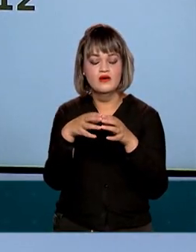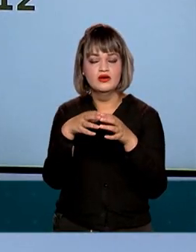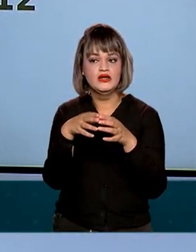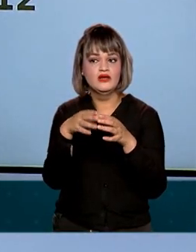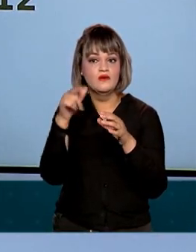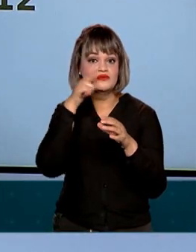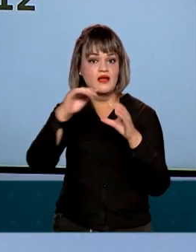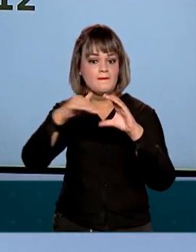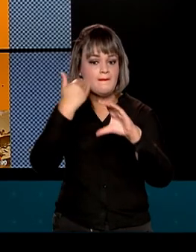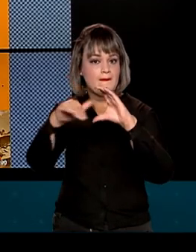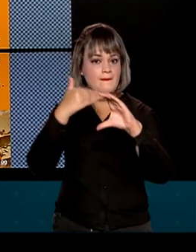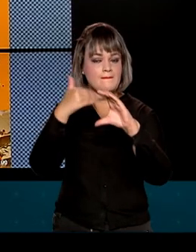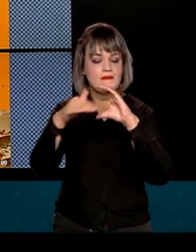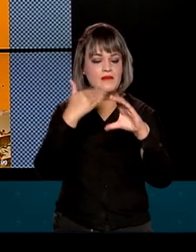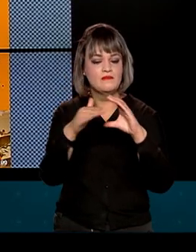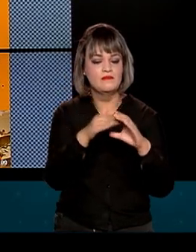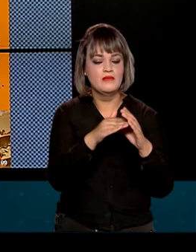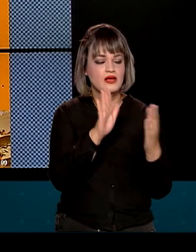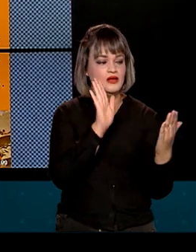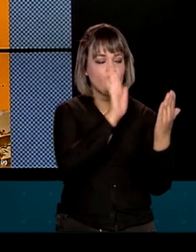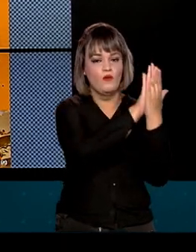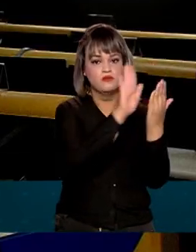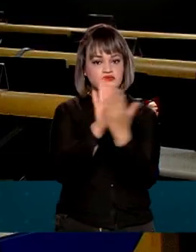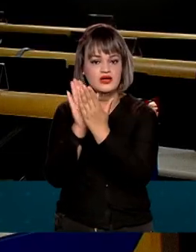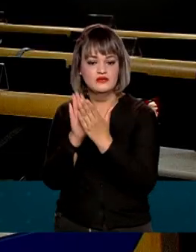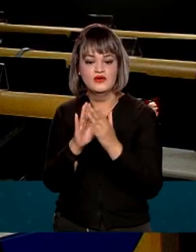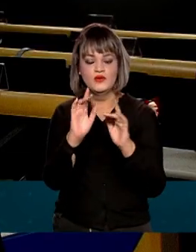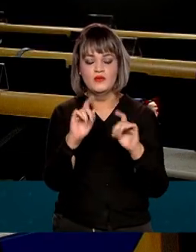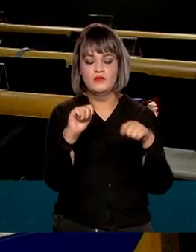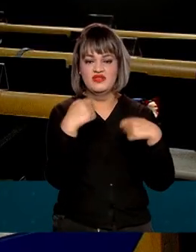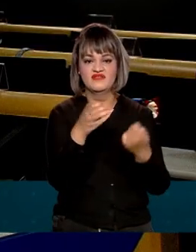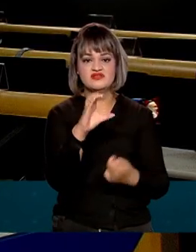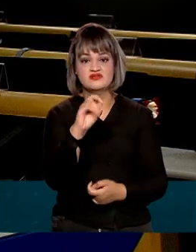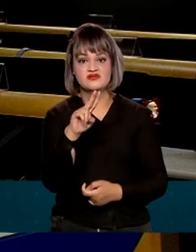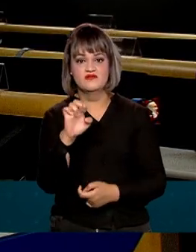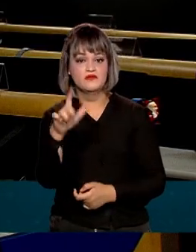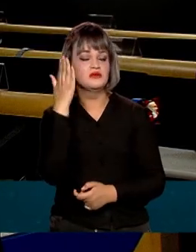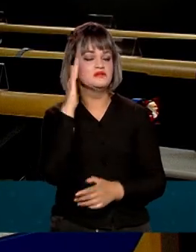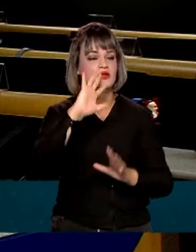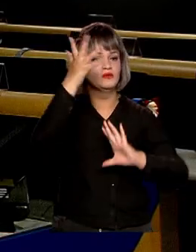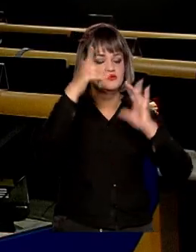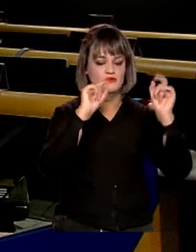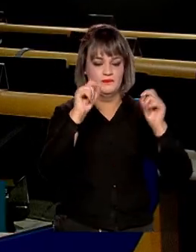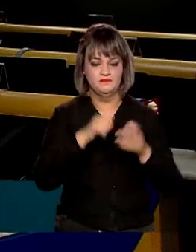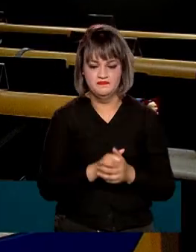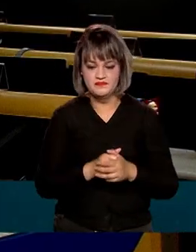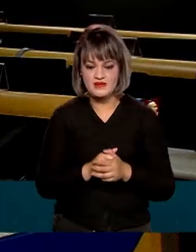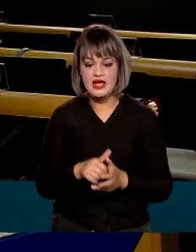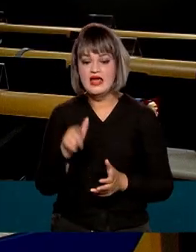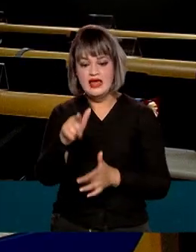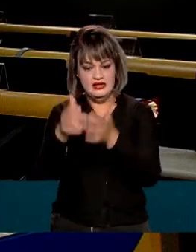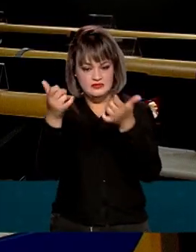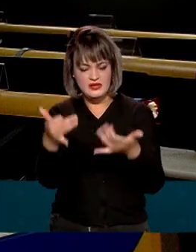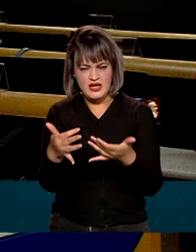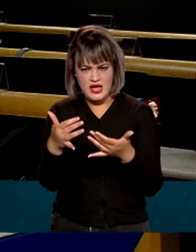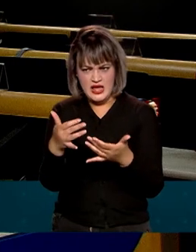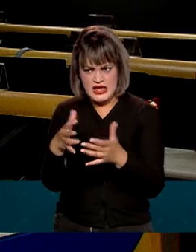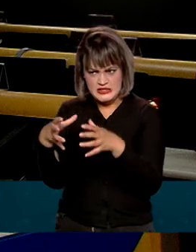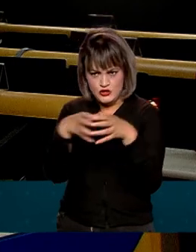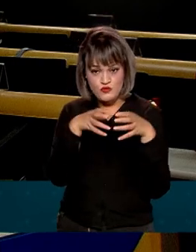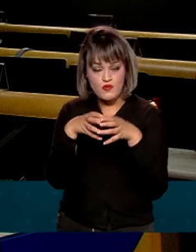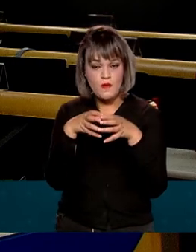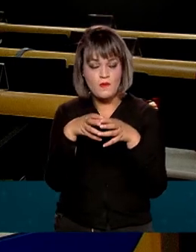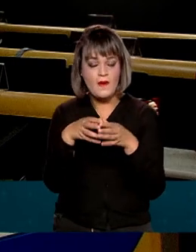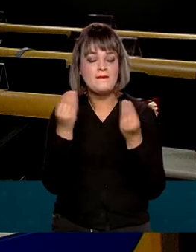instantâneas com as defesas civis dos estados. Além de divulgar as recomendações da Defesa Civil Nacional, esses grupos